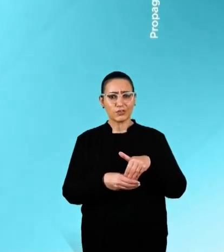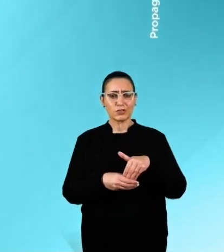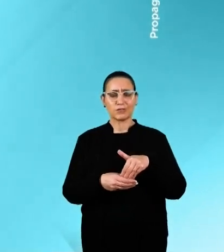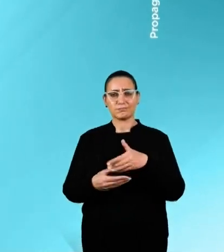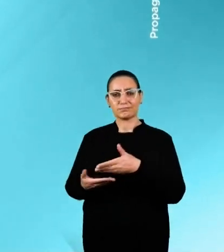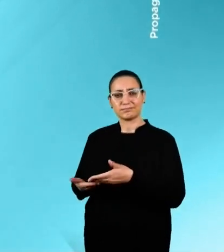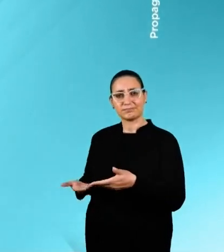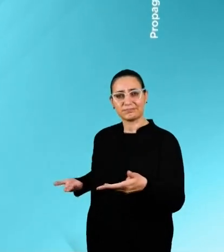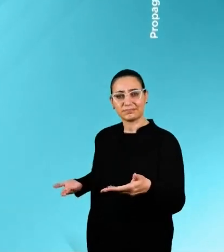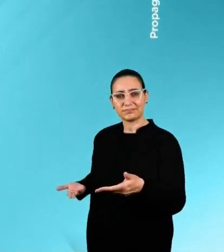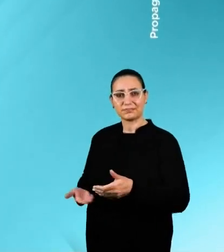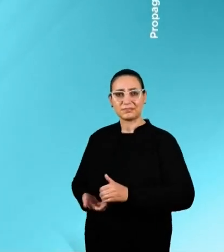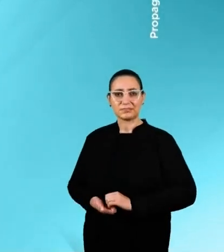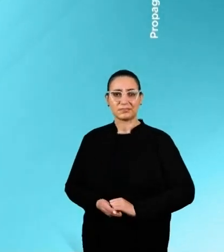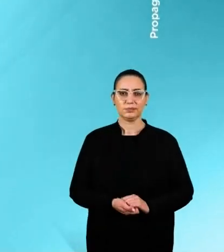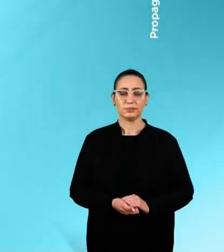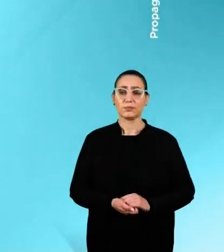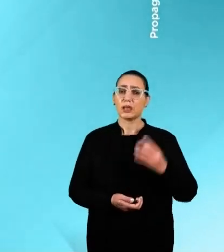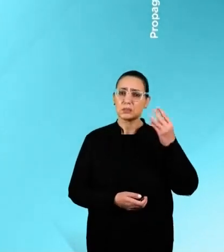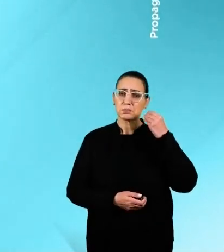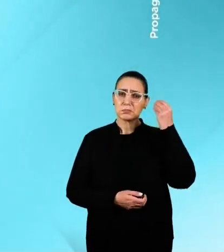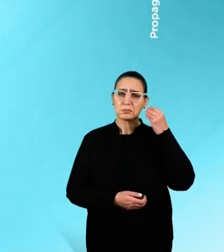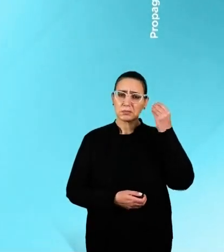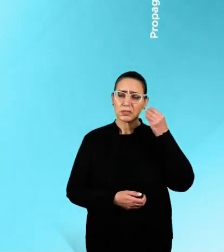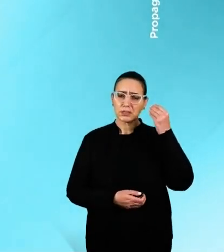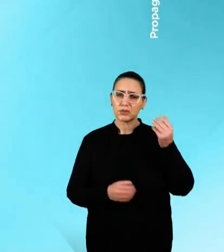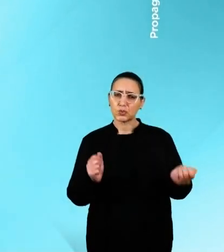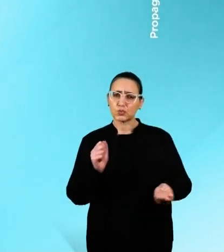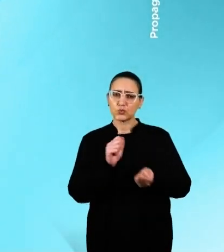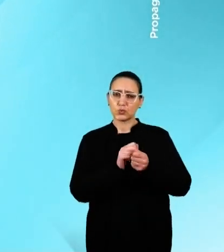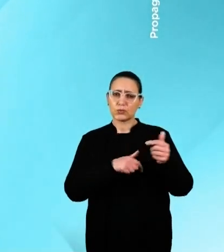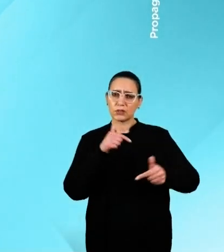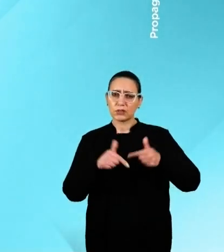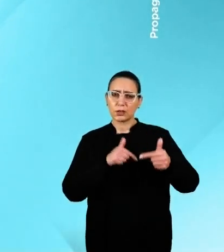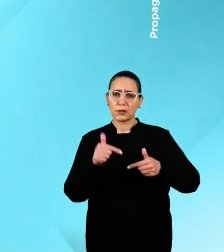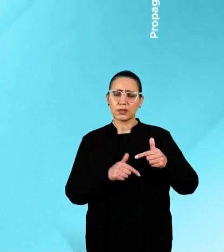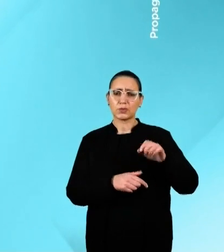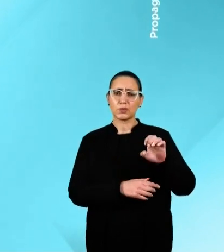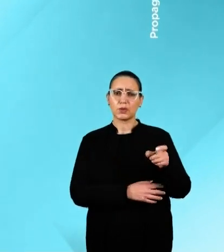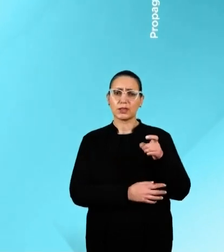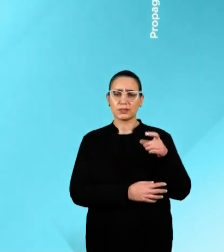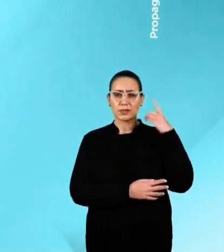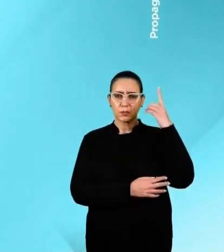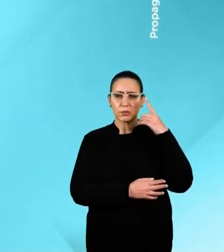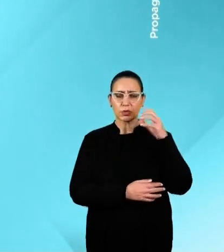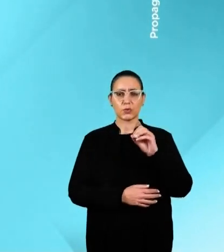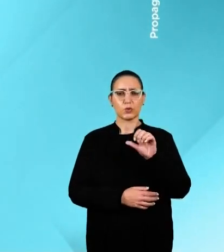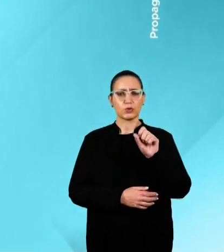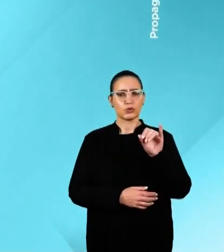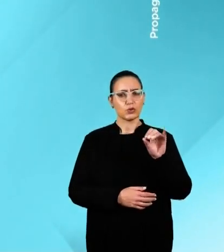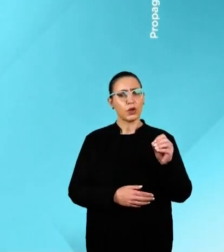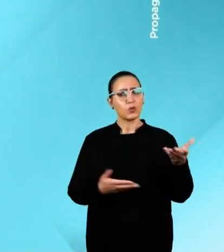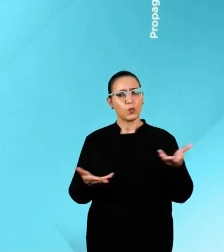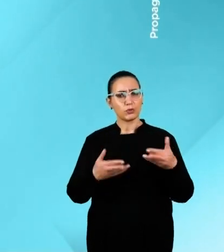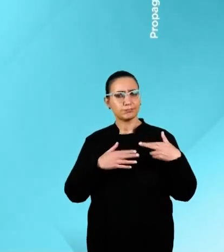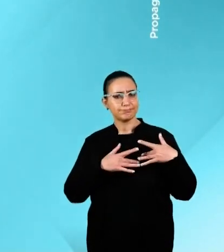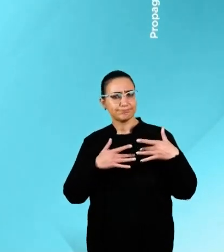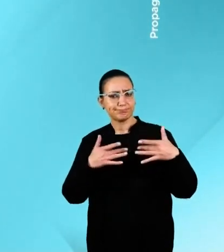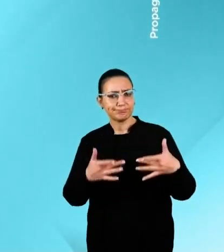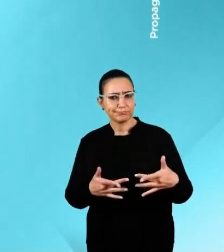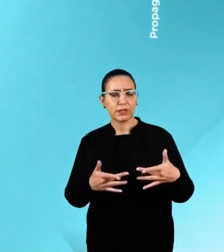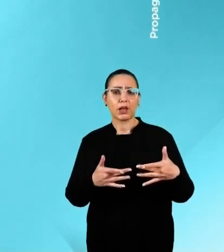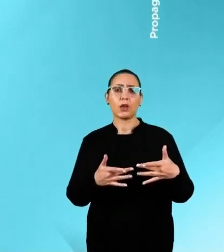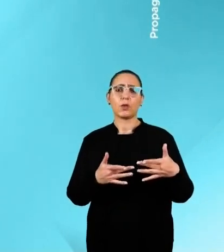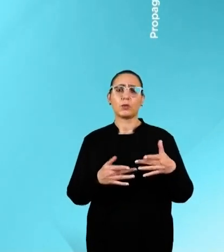Rodomero Federal, 44222. Com a experiência de ter atuado ao lado do ex-deputado João Osório, coloco o meu nome à disposição da sociedade gaúcha.